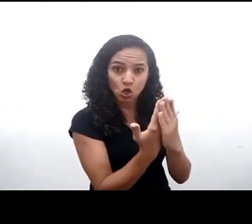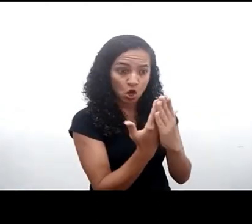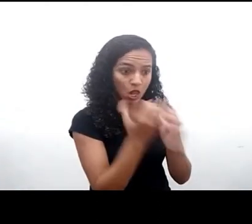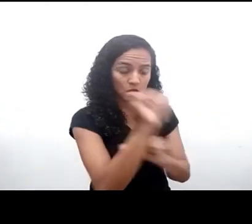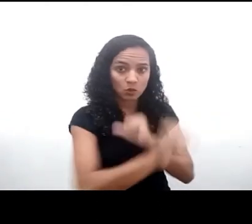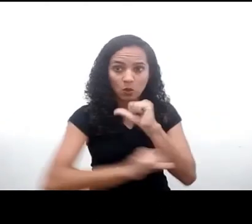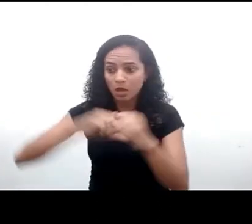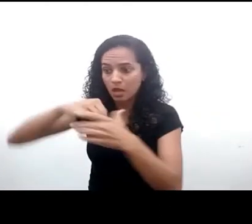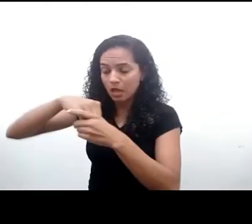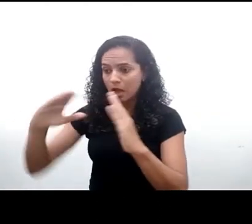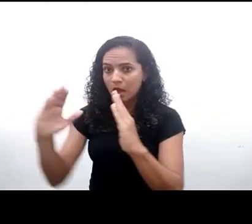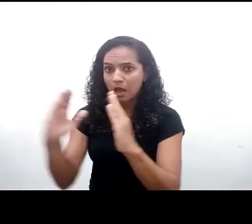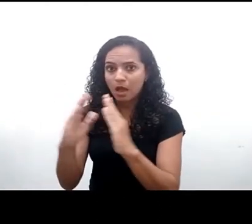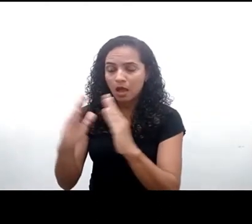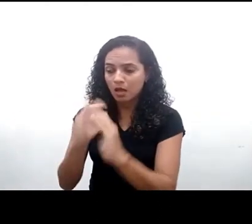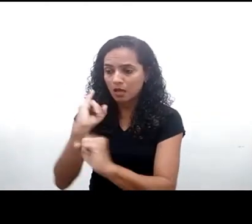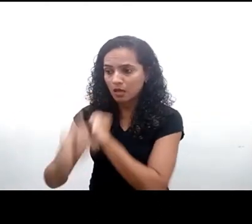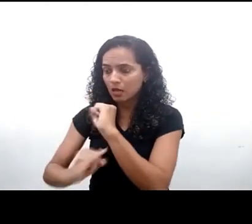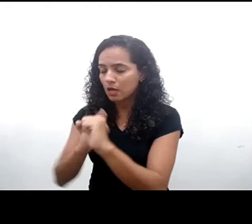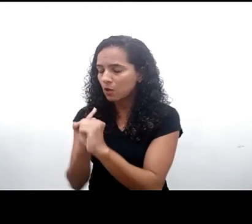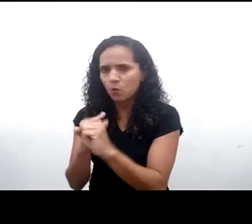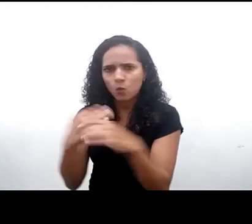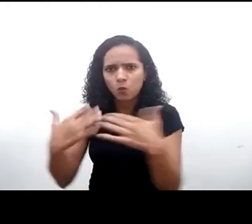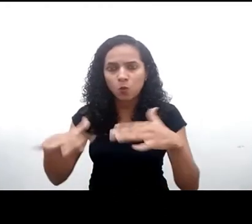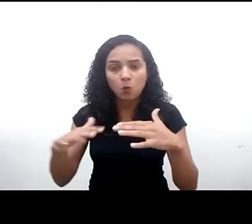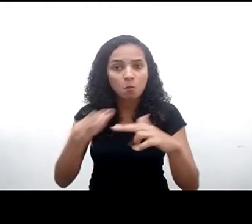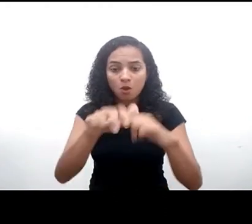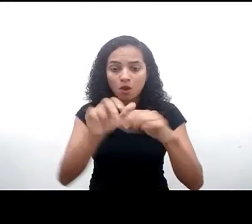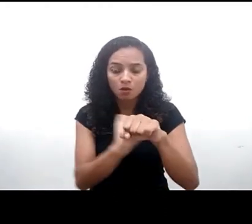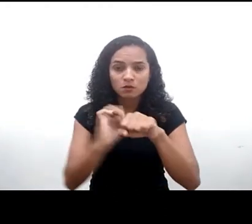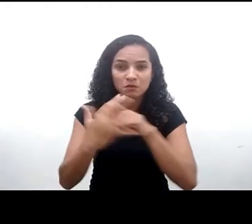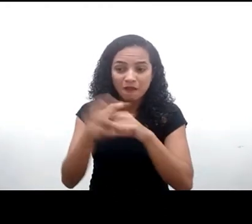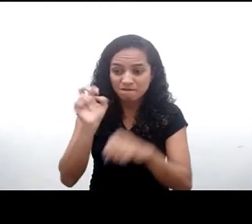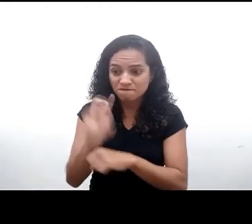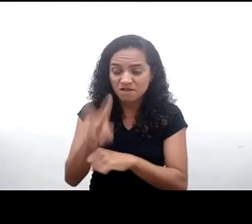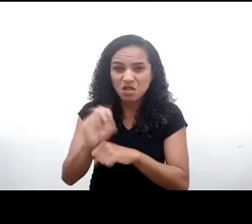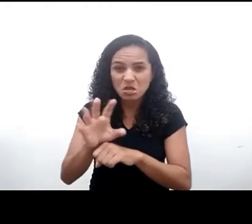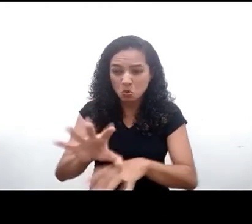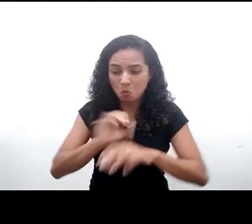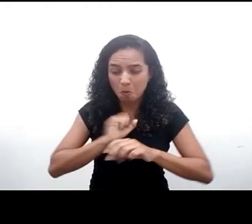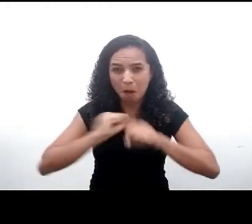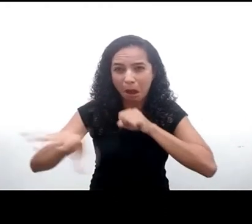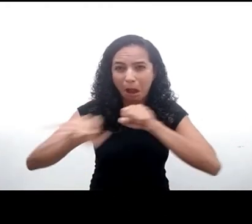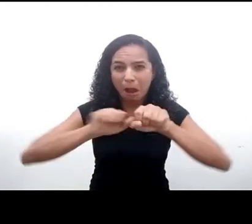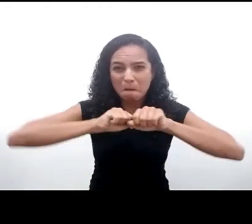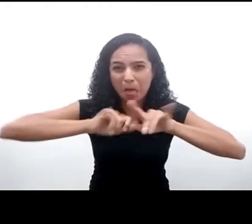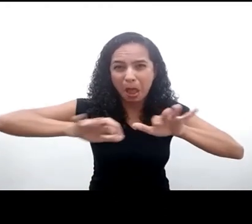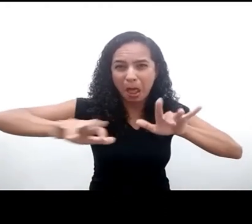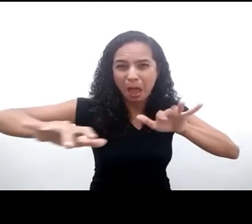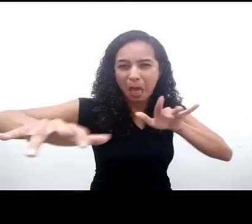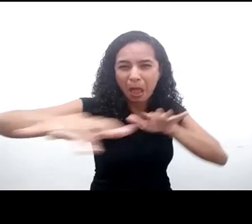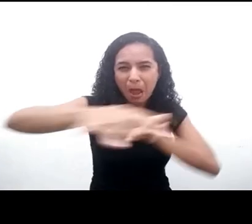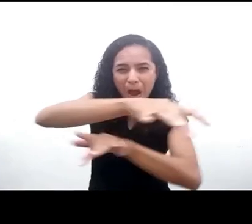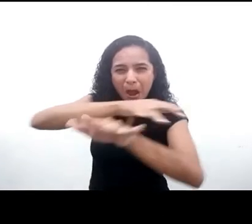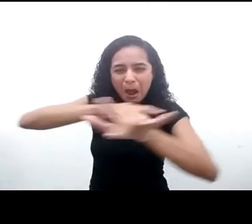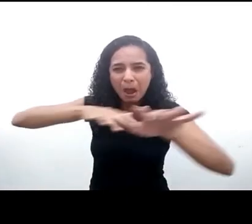muito difícil no entanto a pandemia chegou um vírus muito contagioso começou a se disseminar por muitos lugares e trocamos